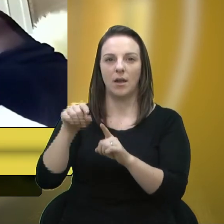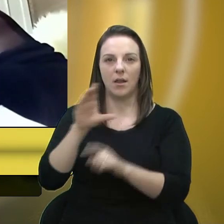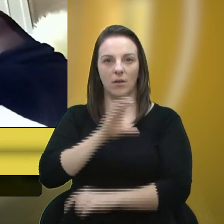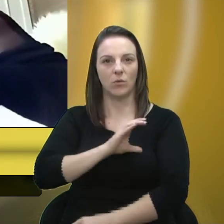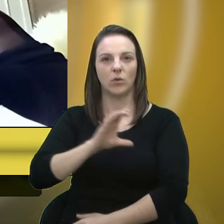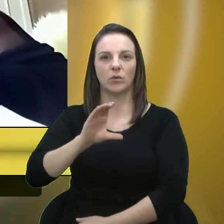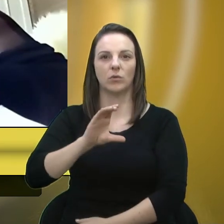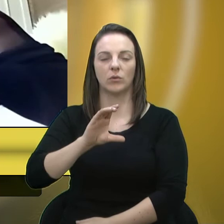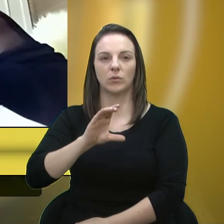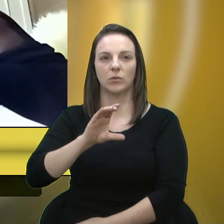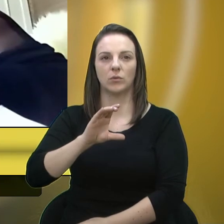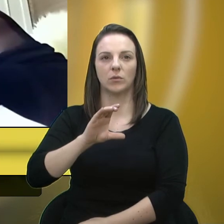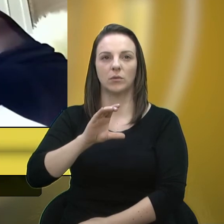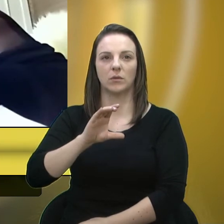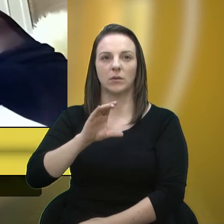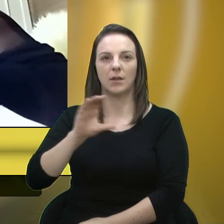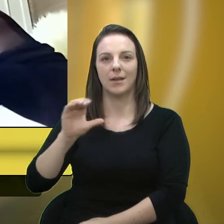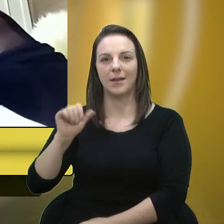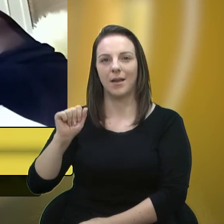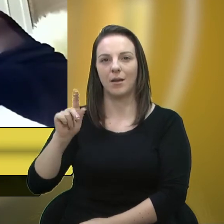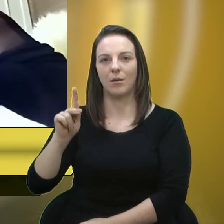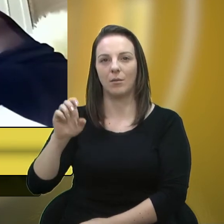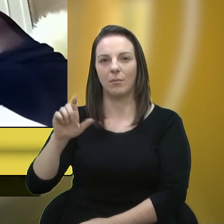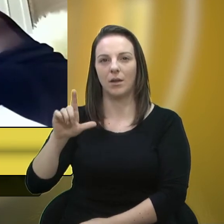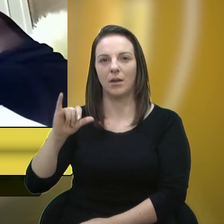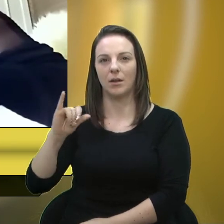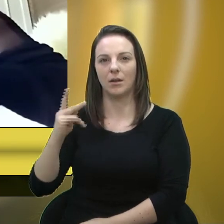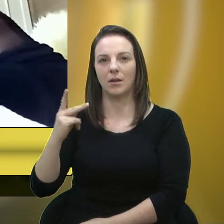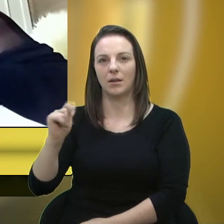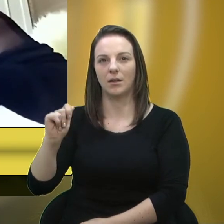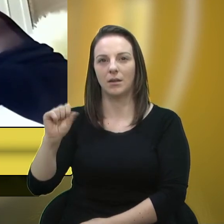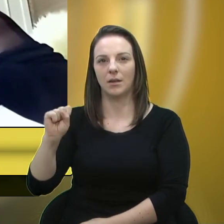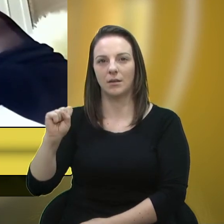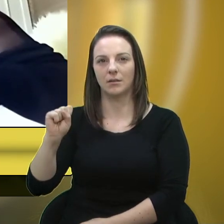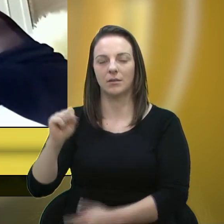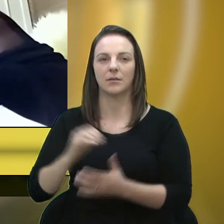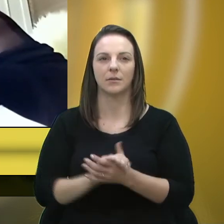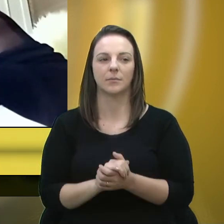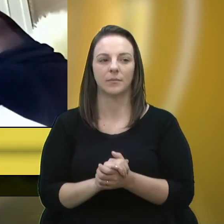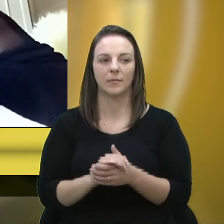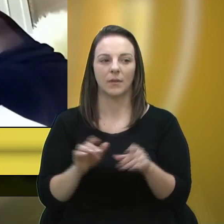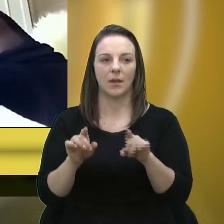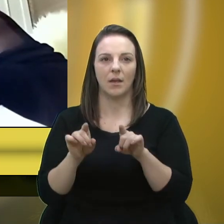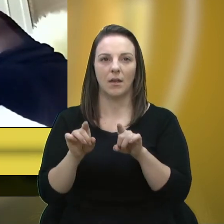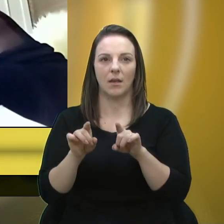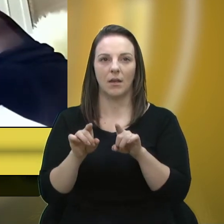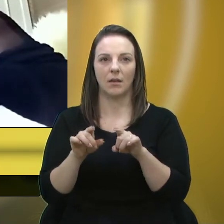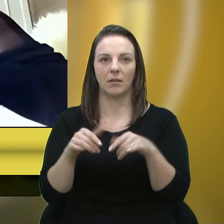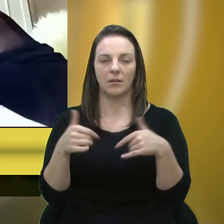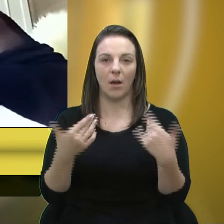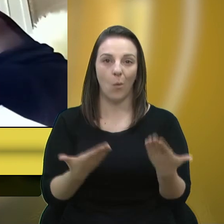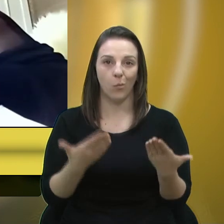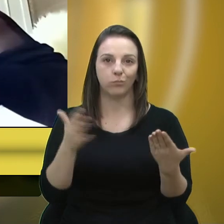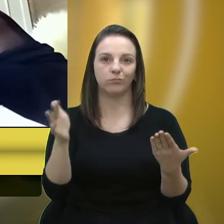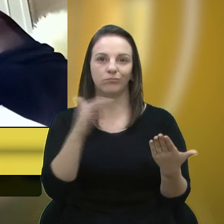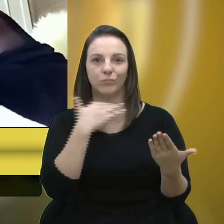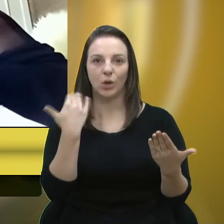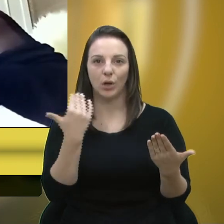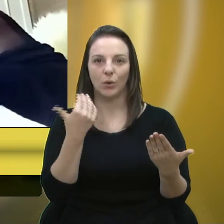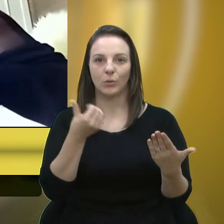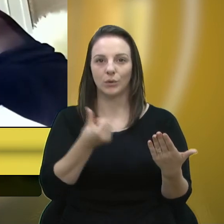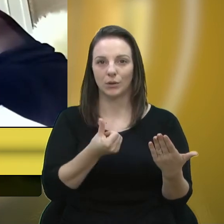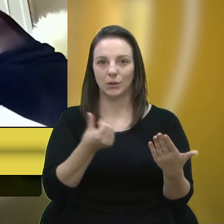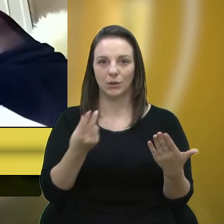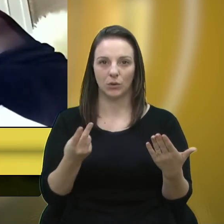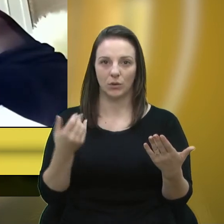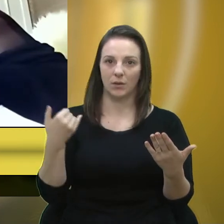das capelinhas, né? Então, ela nos deixou com 62 anos, vítima do Covid.